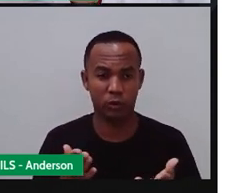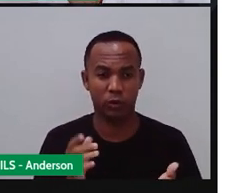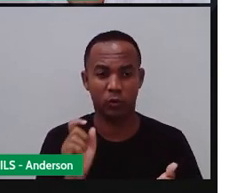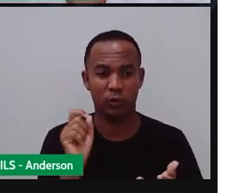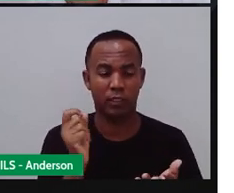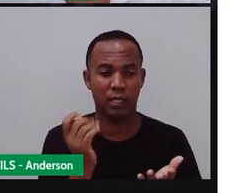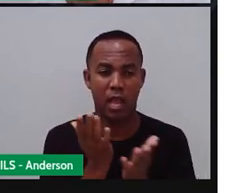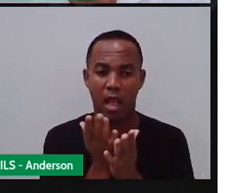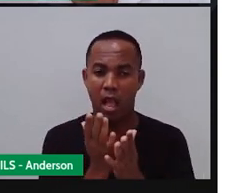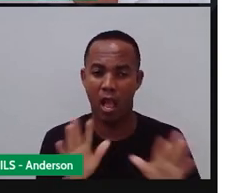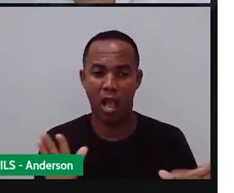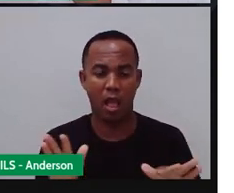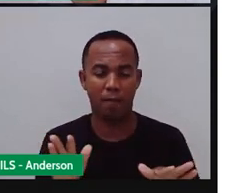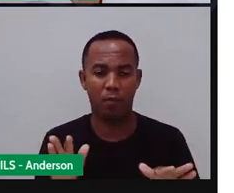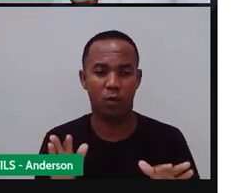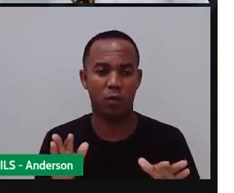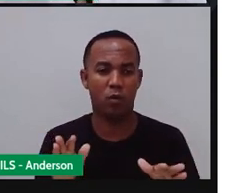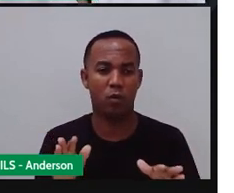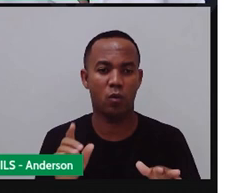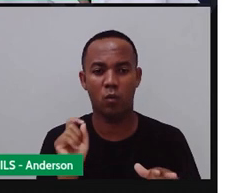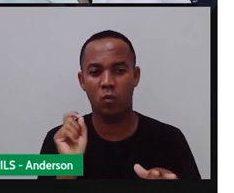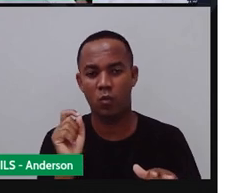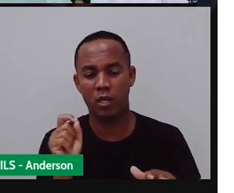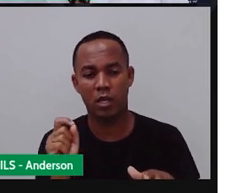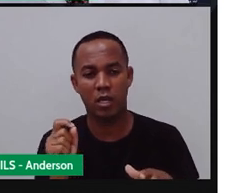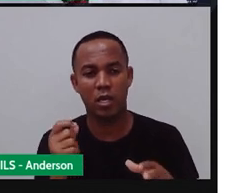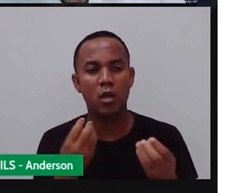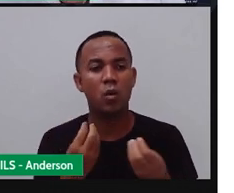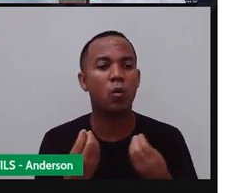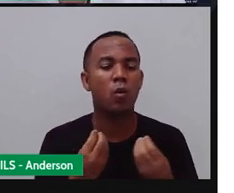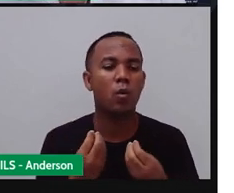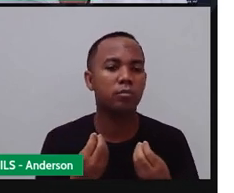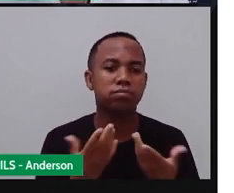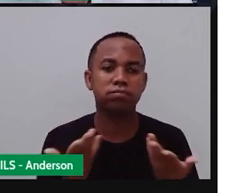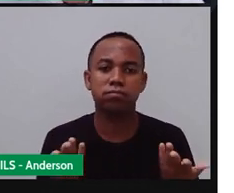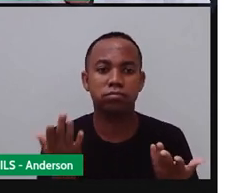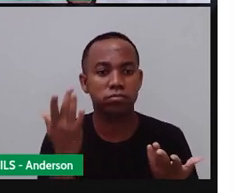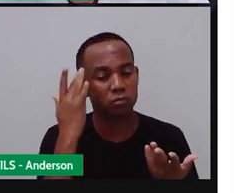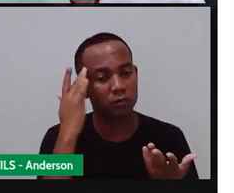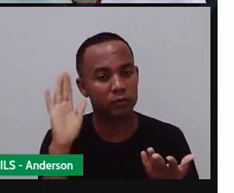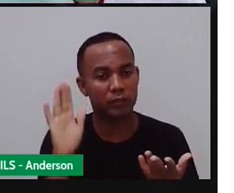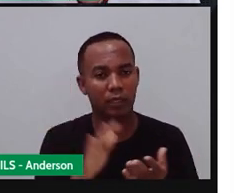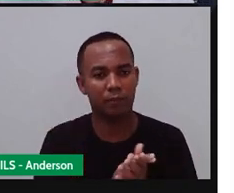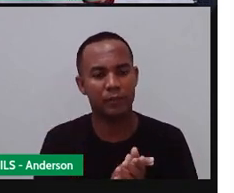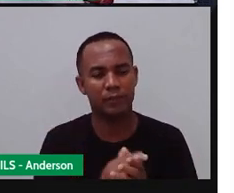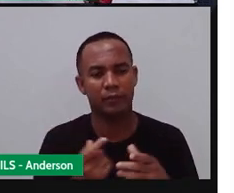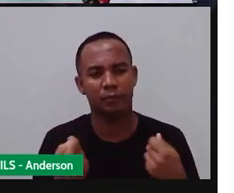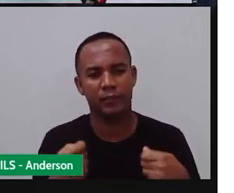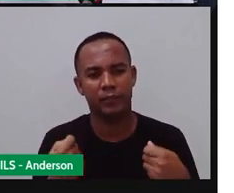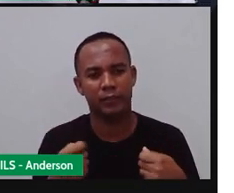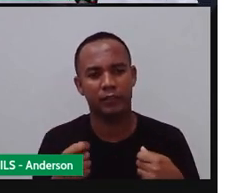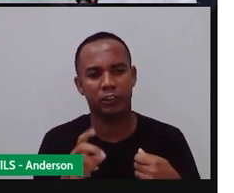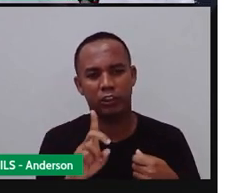acabou a primavera e tá começando o verão. Não, a gente não tem como. A gente precisa dessas datas especificadas. Assim como